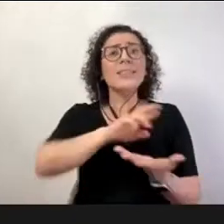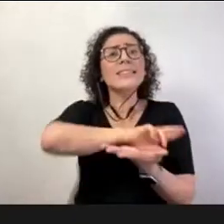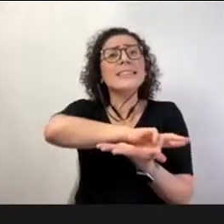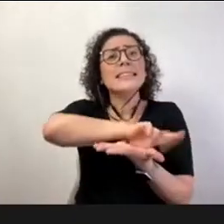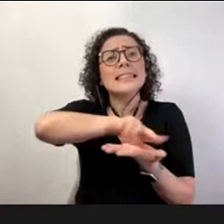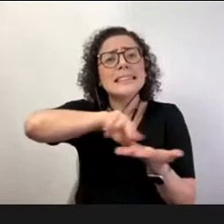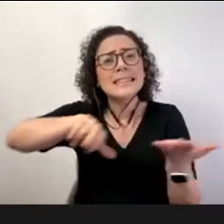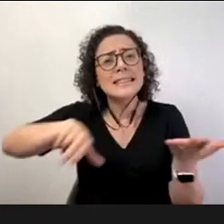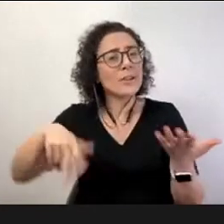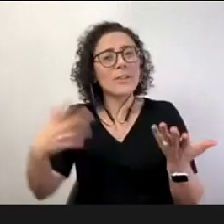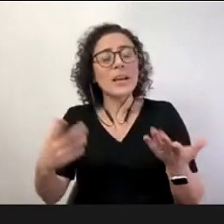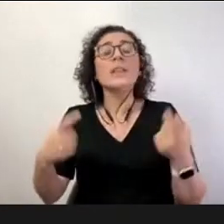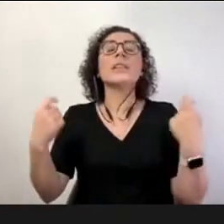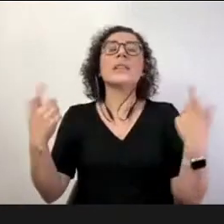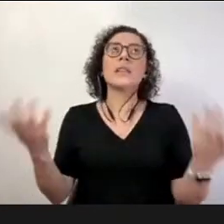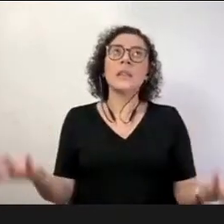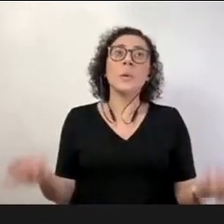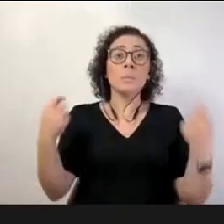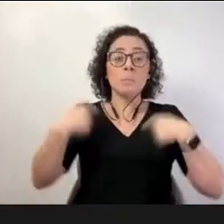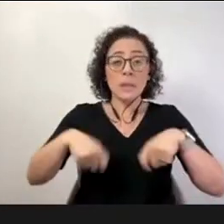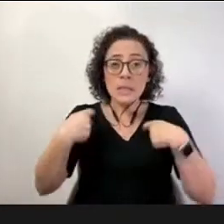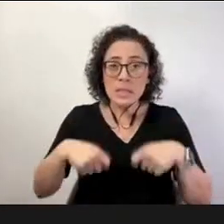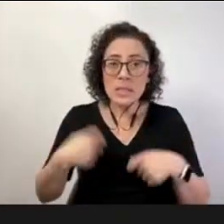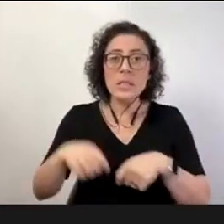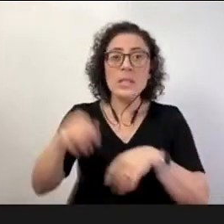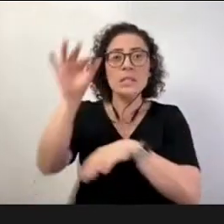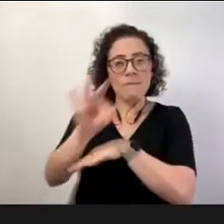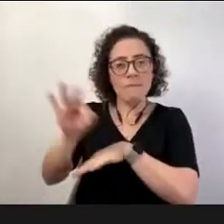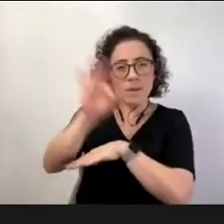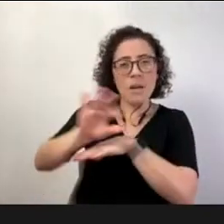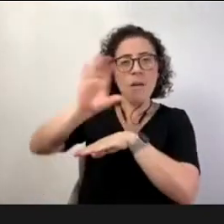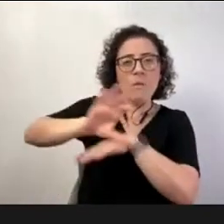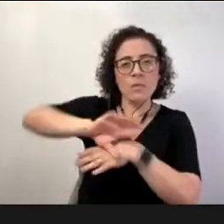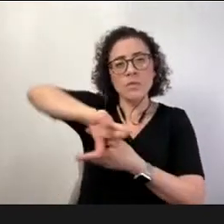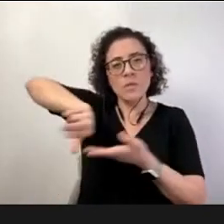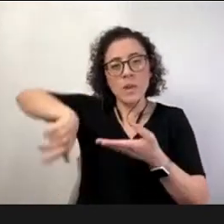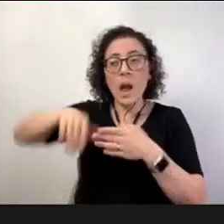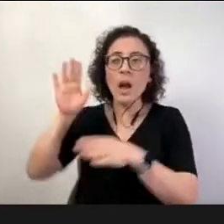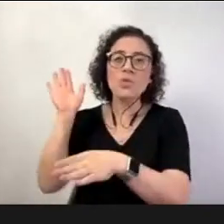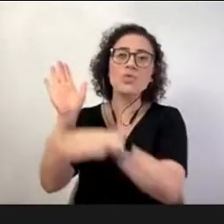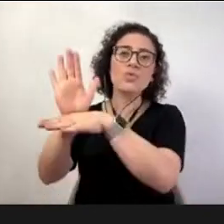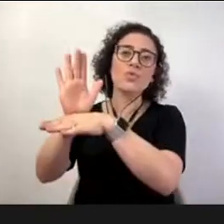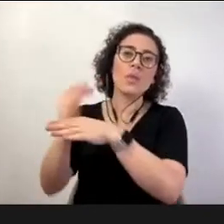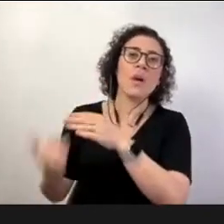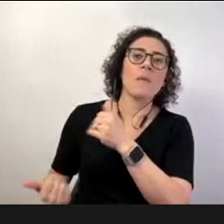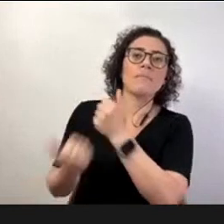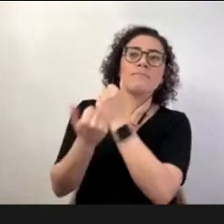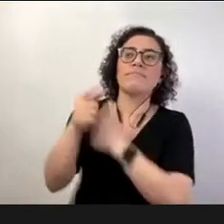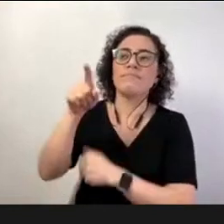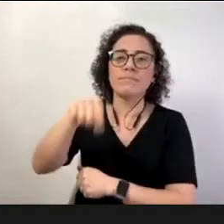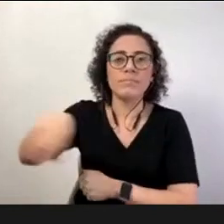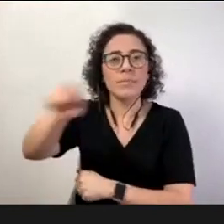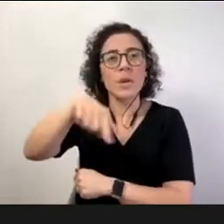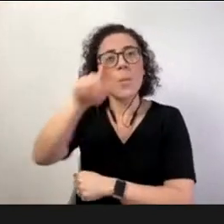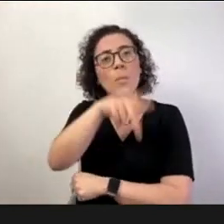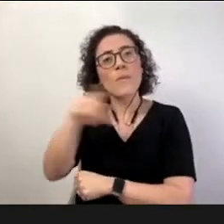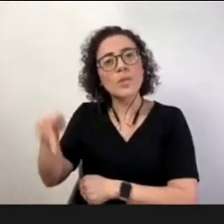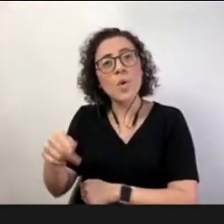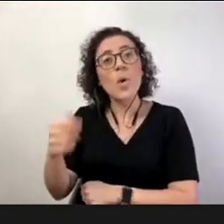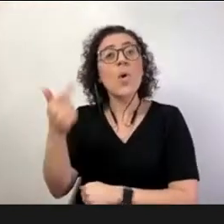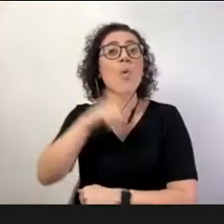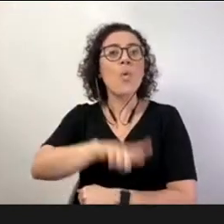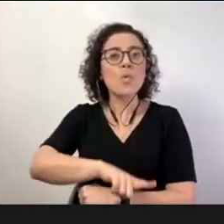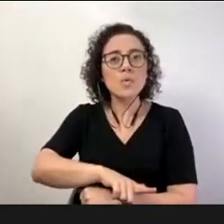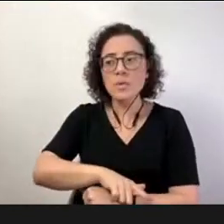ajudem os professores também a se desenvolverem pessoalmente estes soft skills estas competências que eram mais